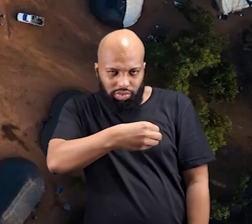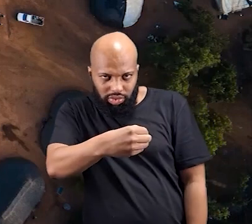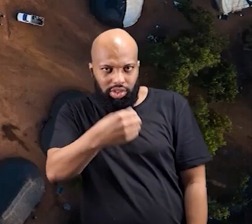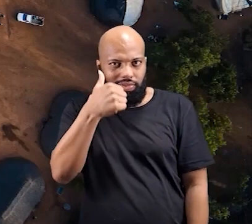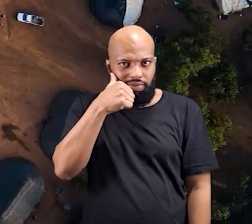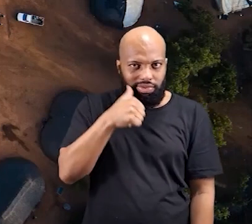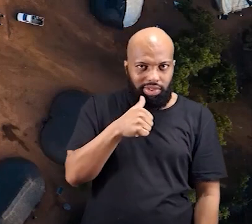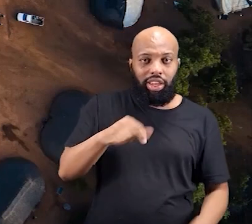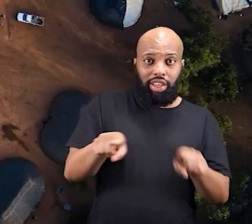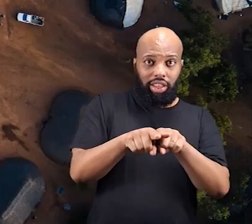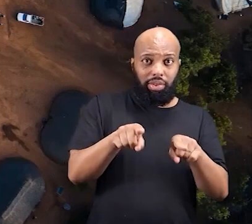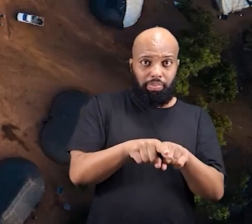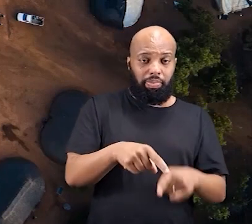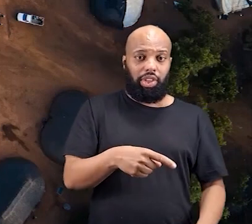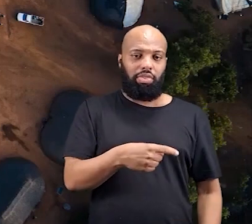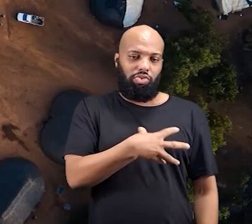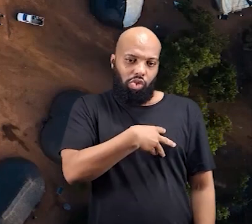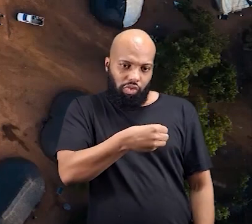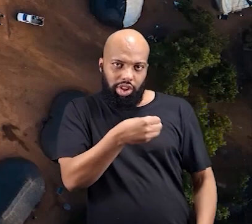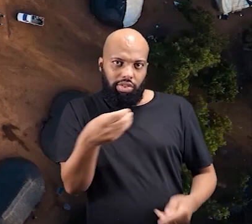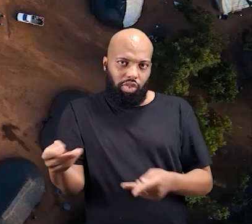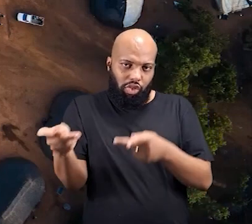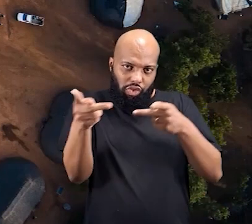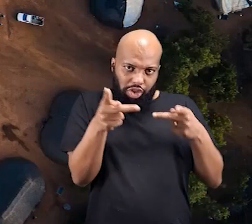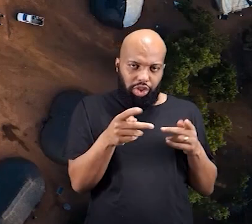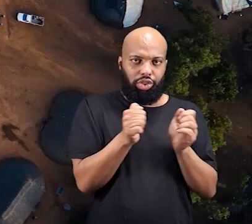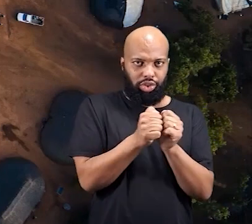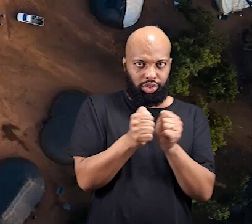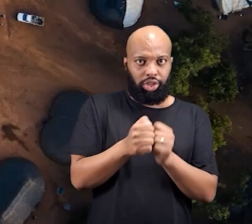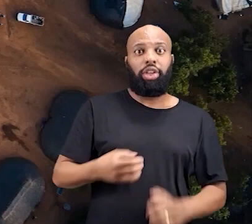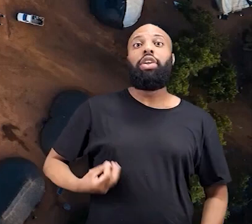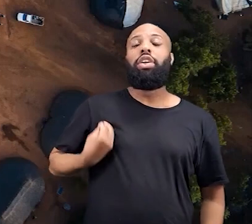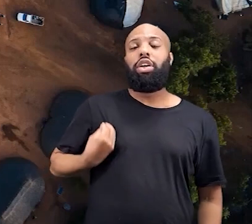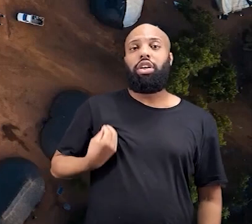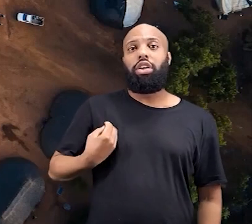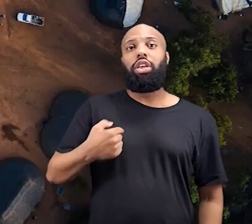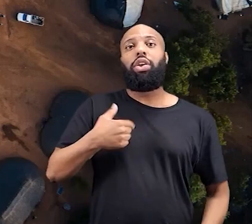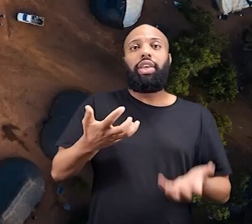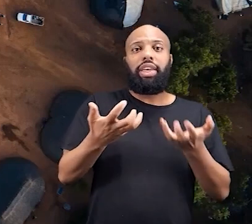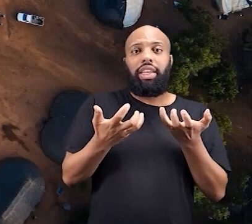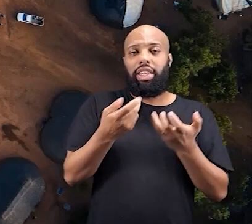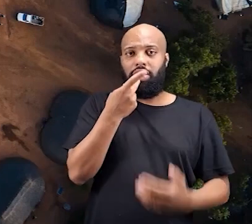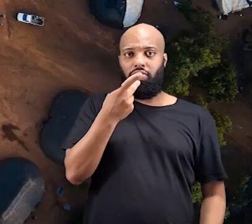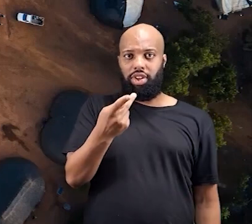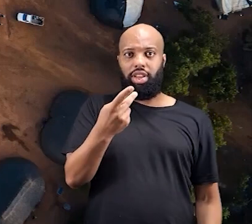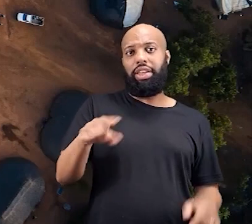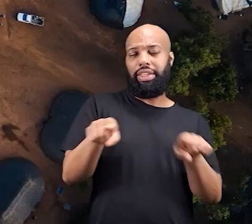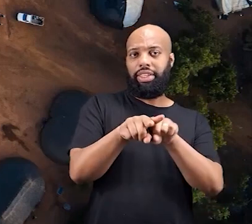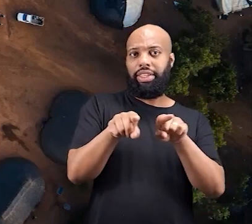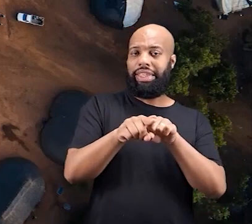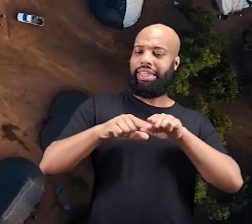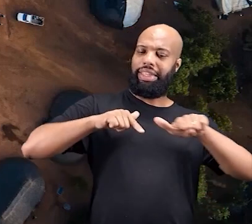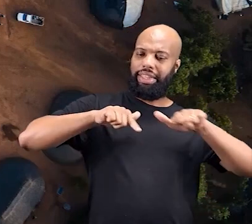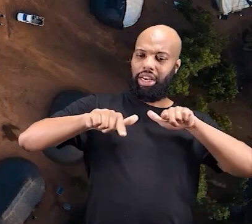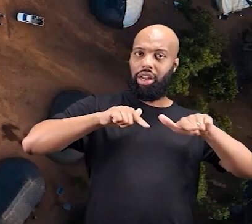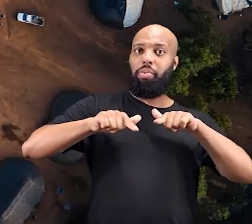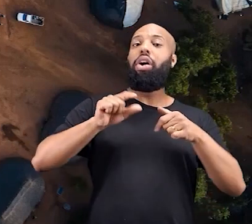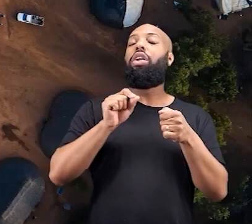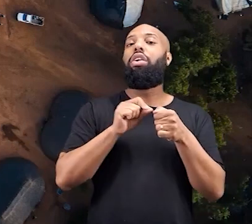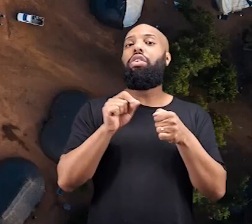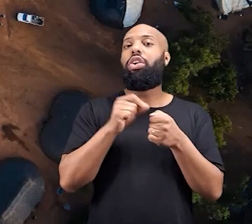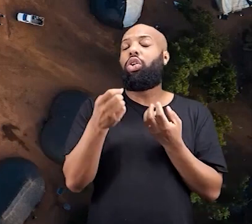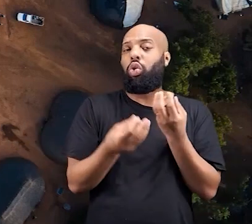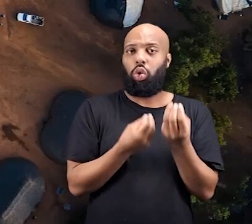e da Anatero Alapiti, que foi quem nos convidou para estar lá. Gostaria também de dizer que